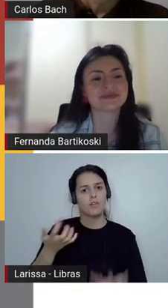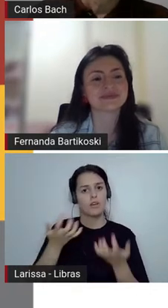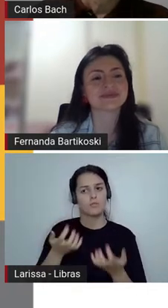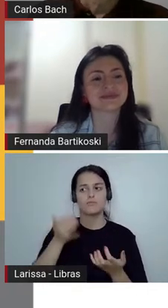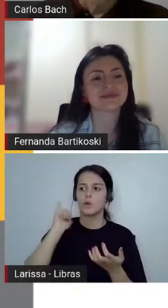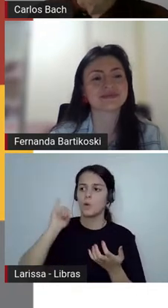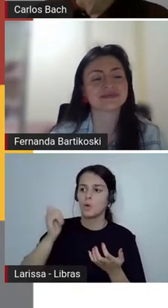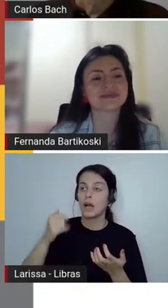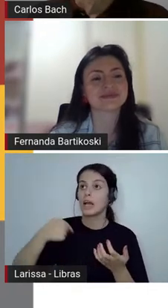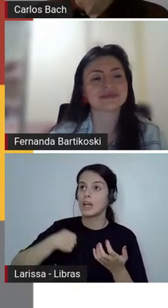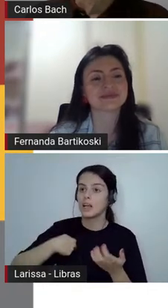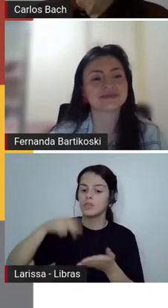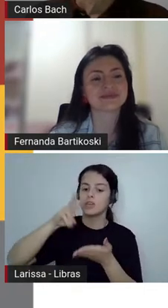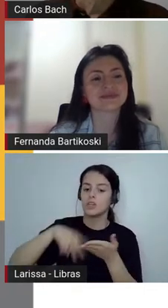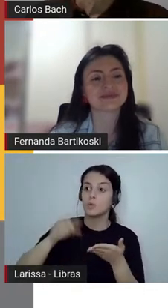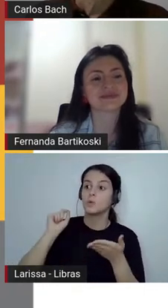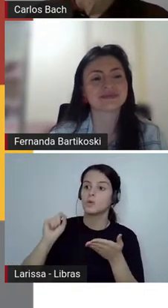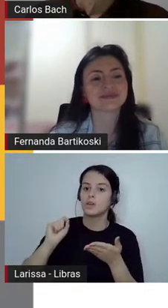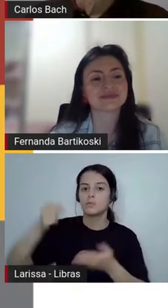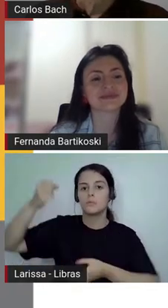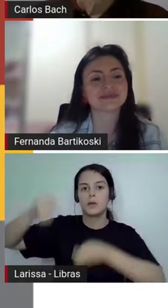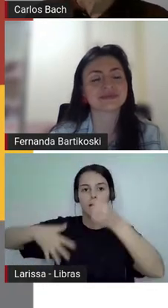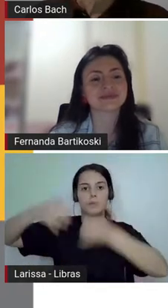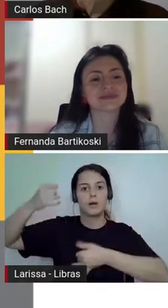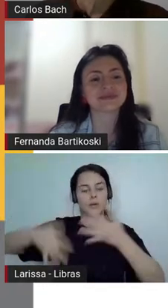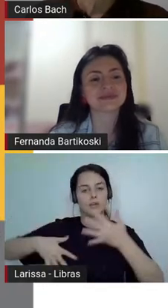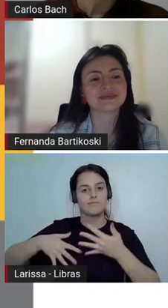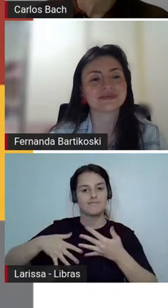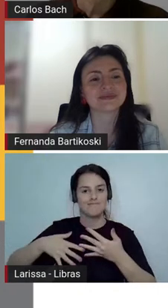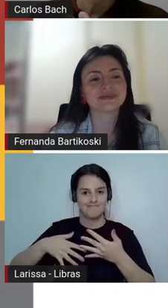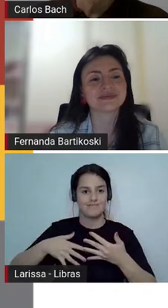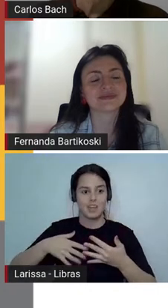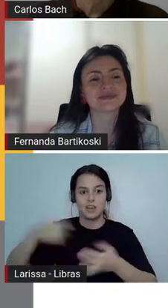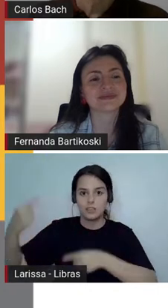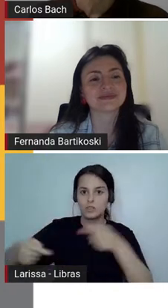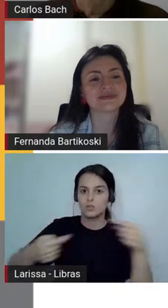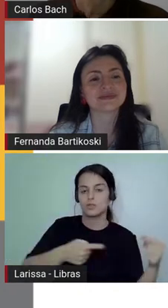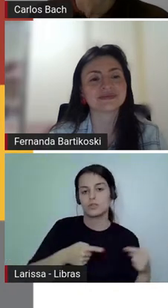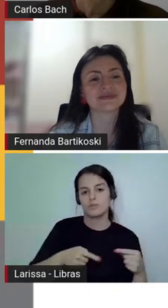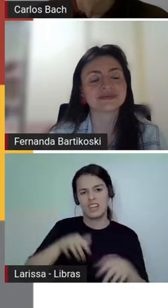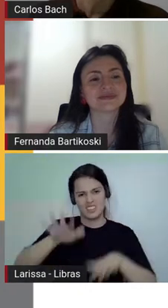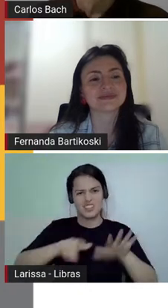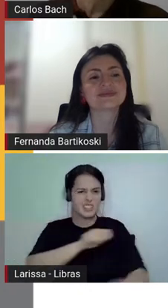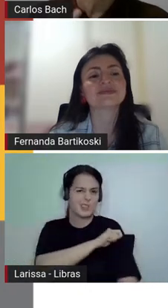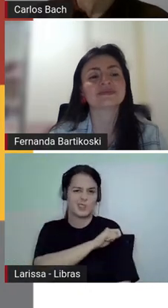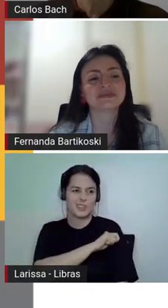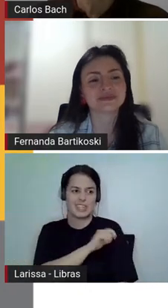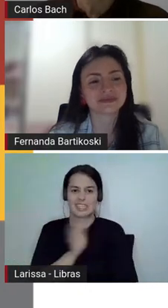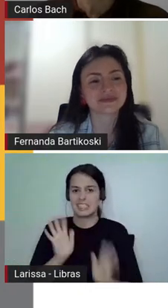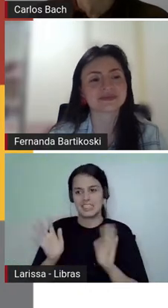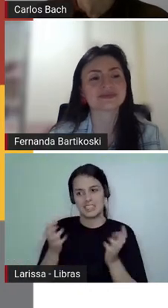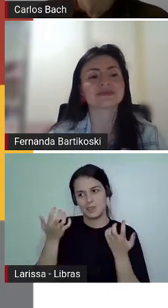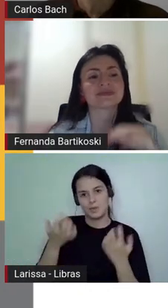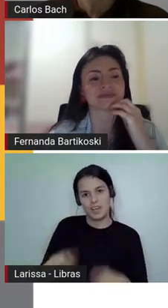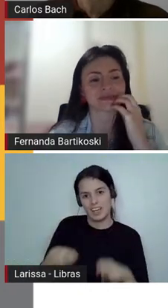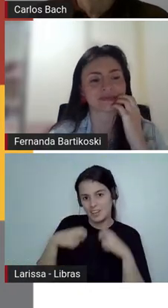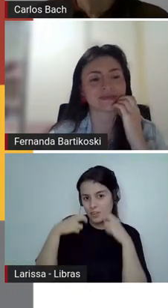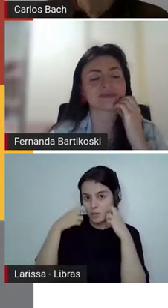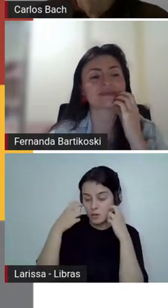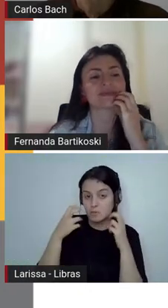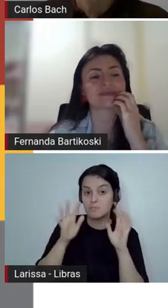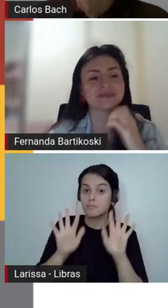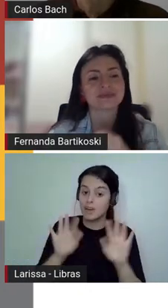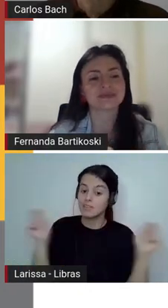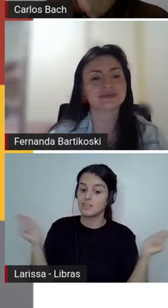Nem sempre os alunos querem. A gente sabe disso, né? Mas aí a gente procura estimular isso. A gente procura fazer rodas de conversa